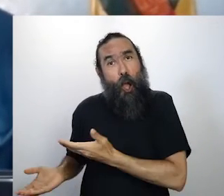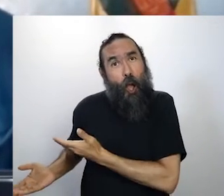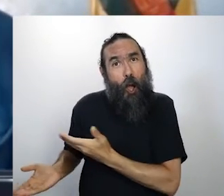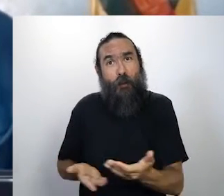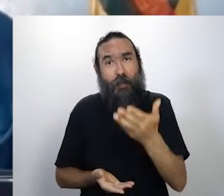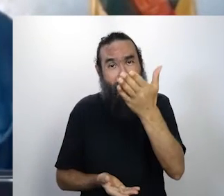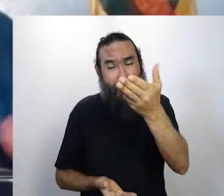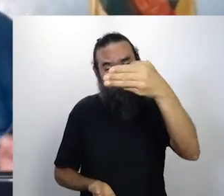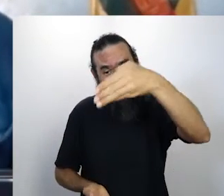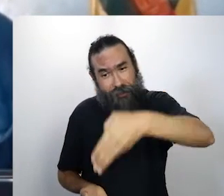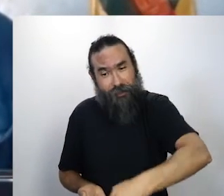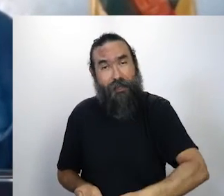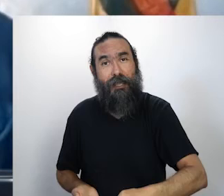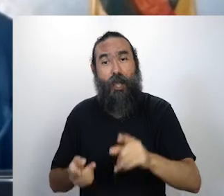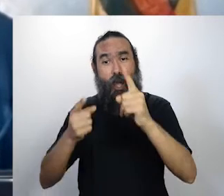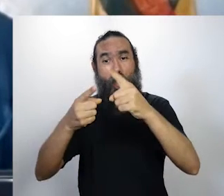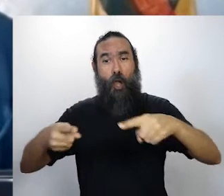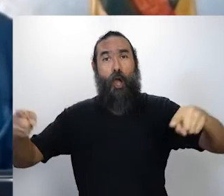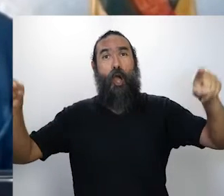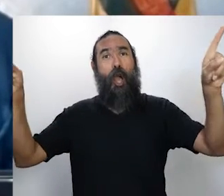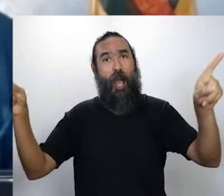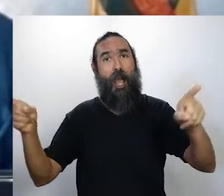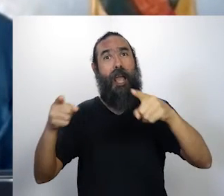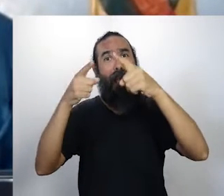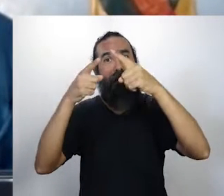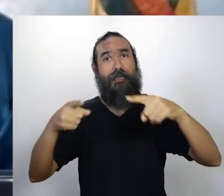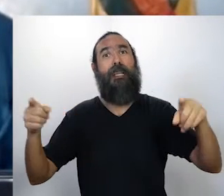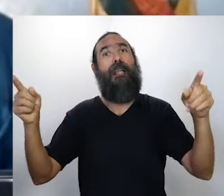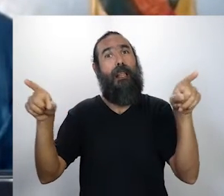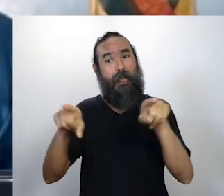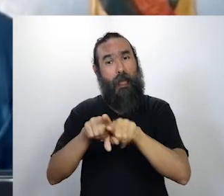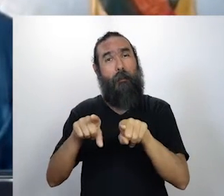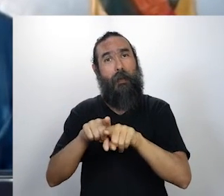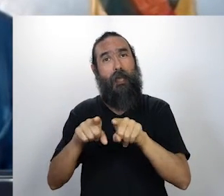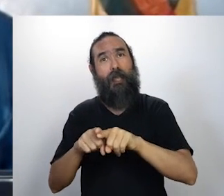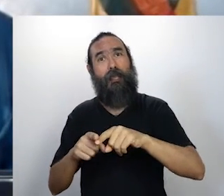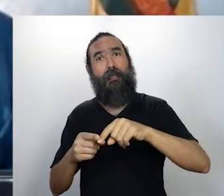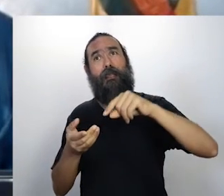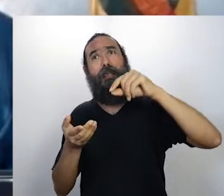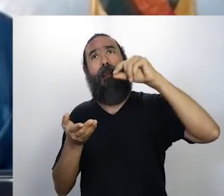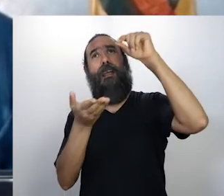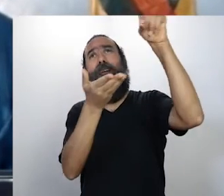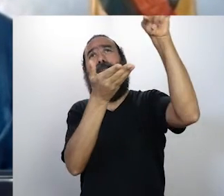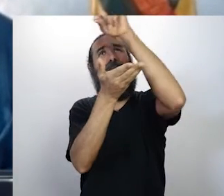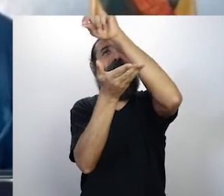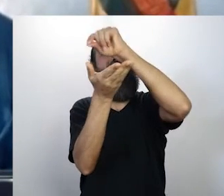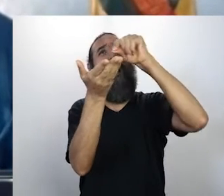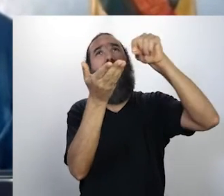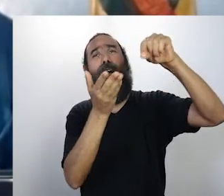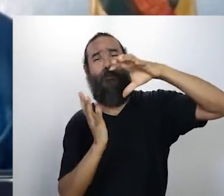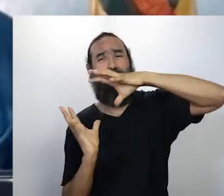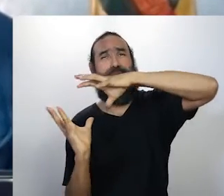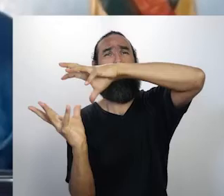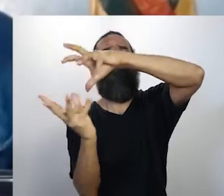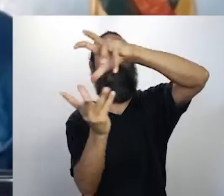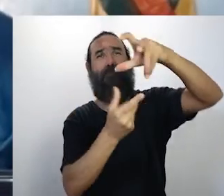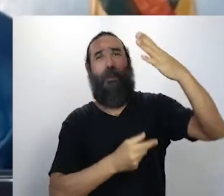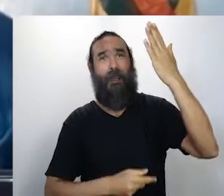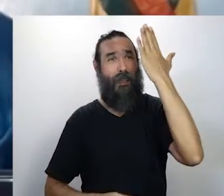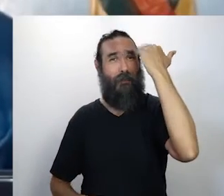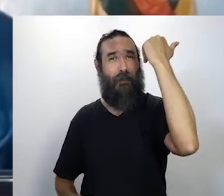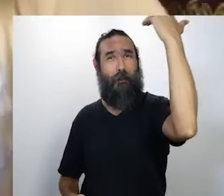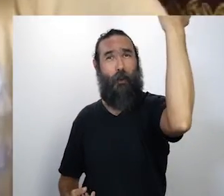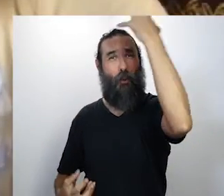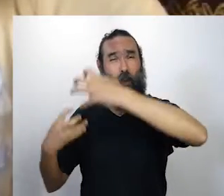convidado para integrar orquestras que acompanham artistas internacionais em tour pelo Brasil, como os três tenores Pavarotti, Domingo e